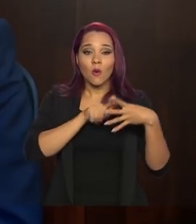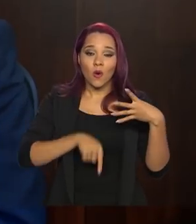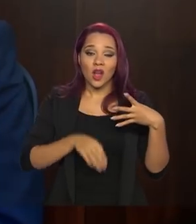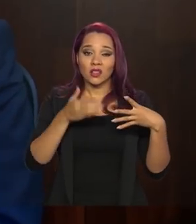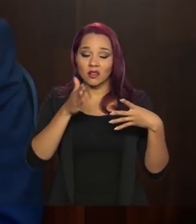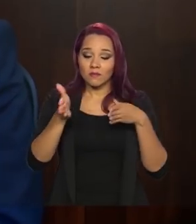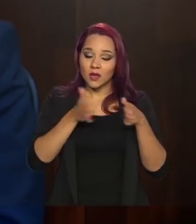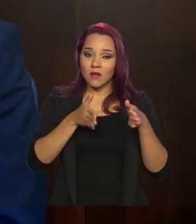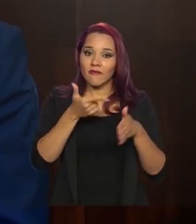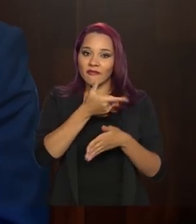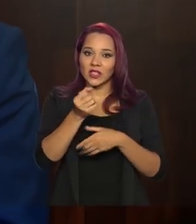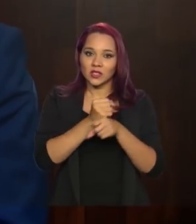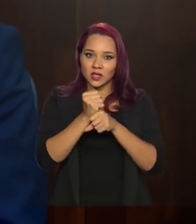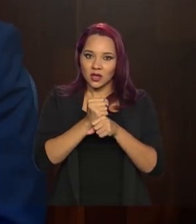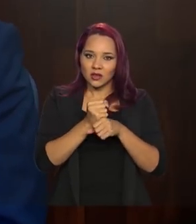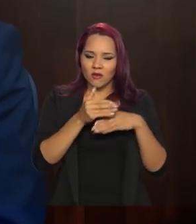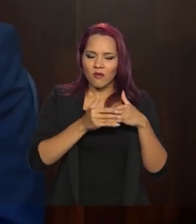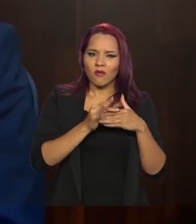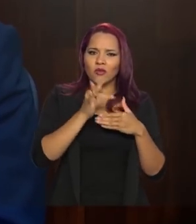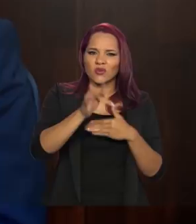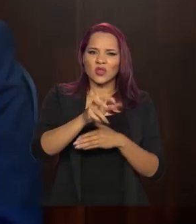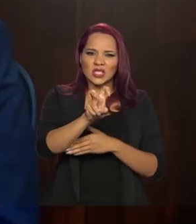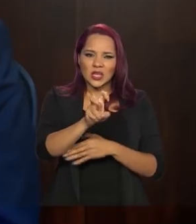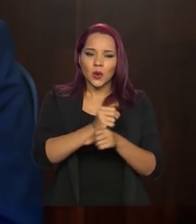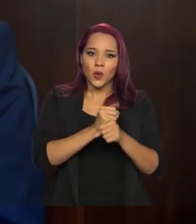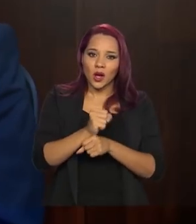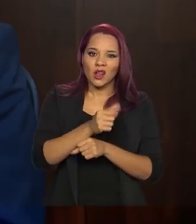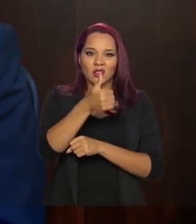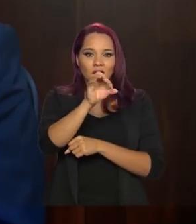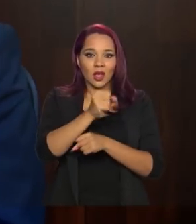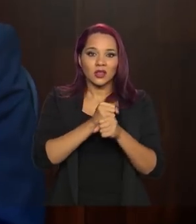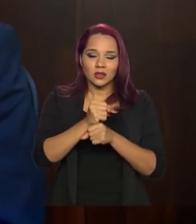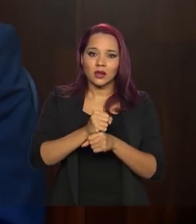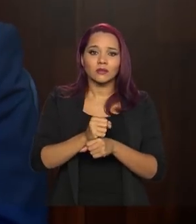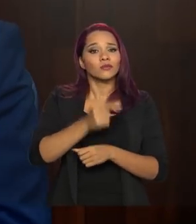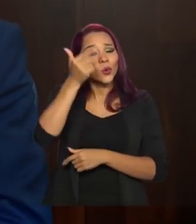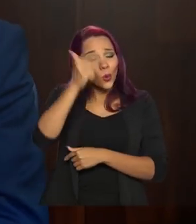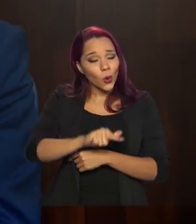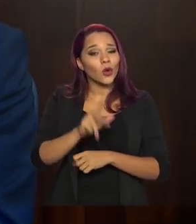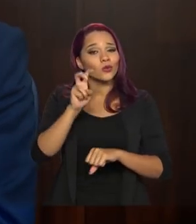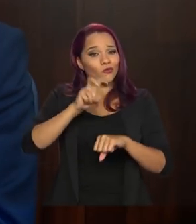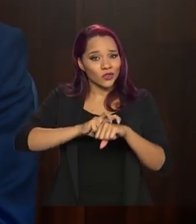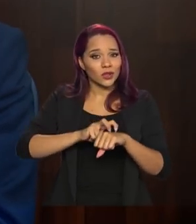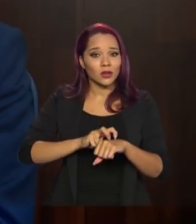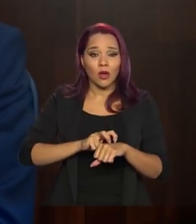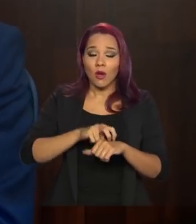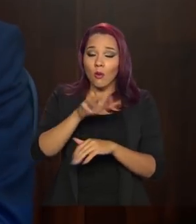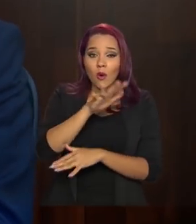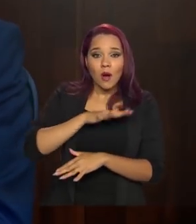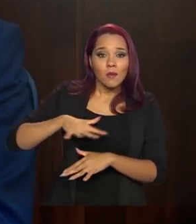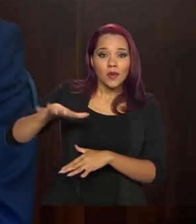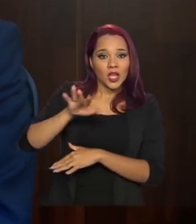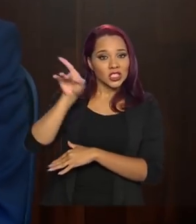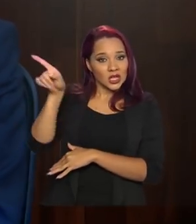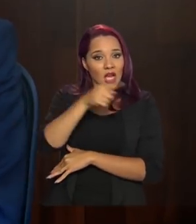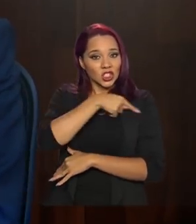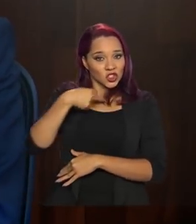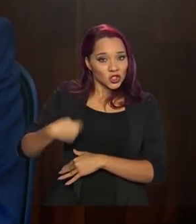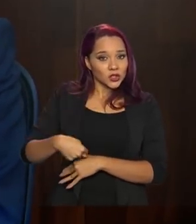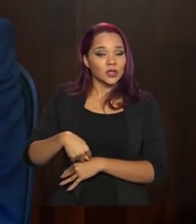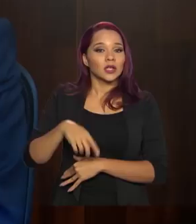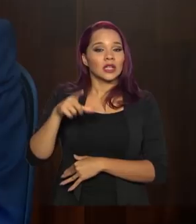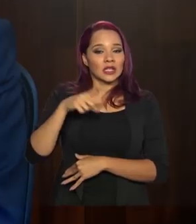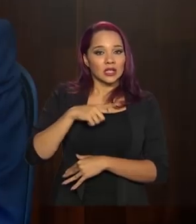20 anos. Daqui a 5 ou 10 anos, vem outra. O ambiente que eles têm lá, que gera